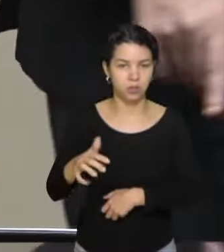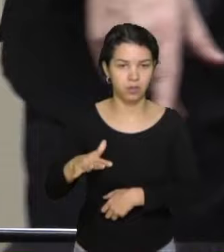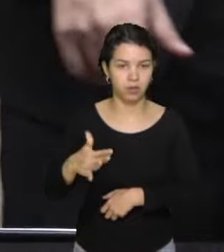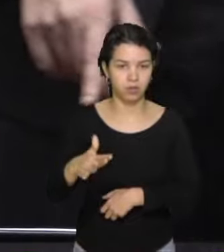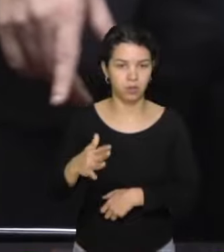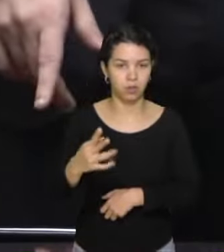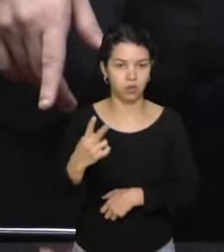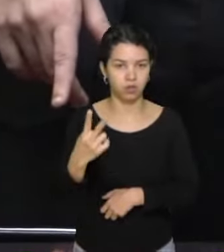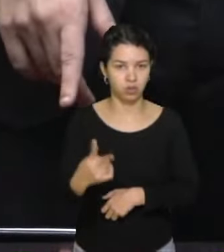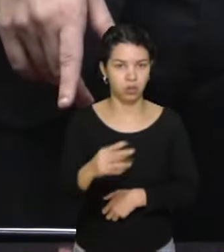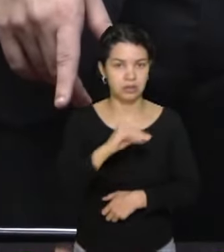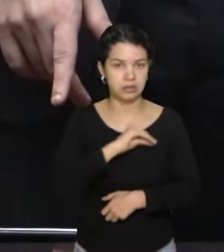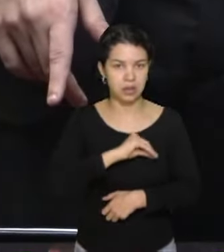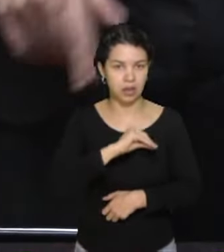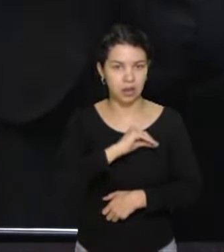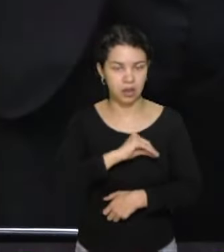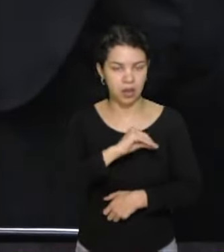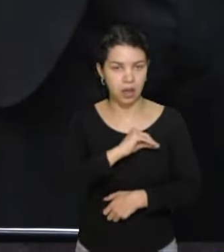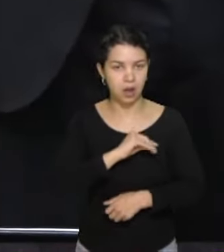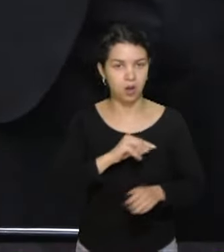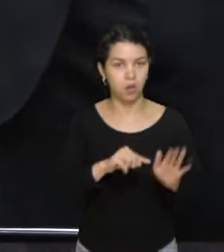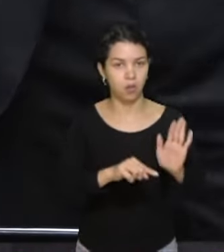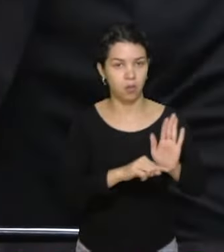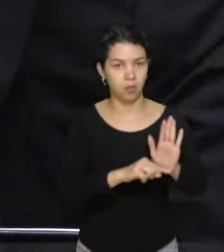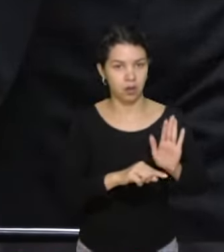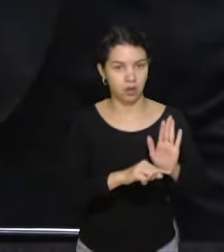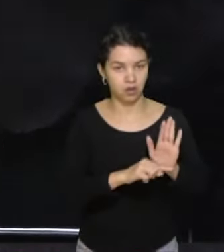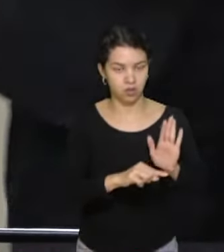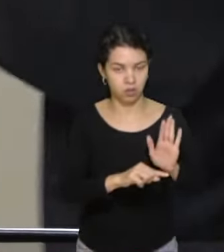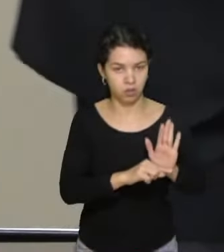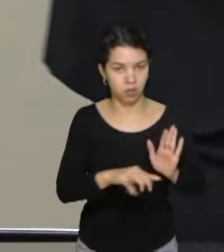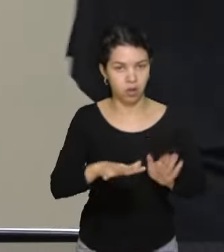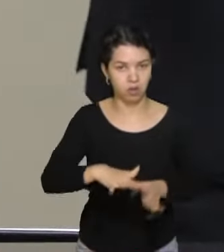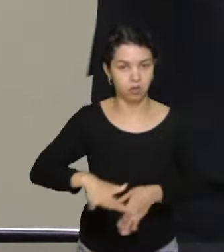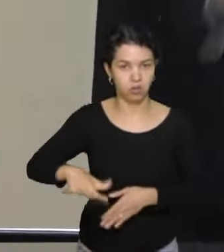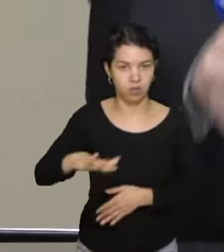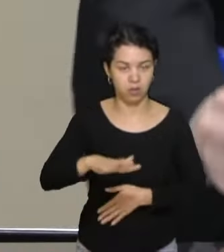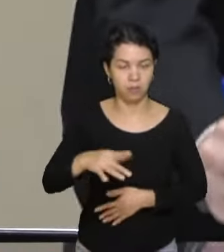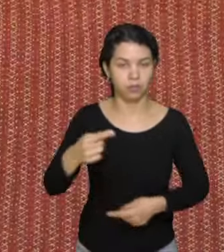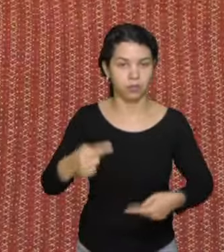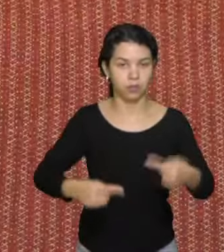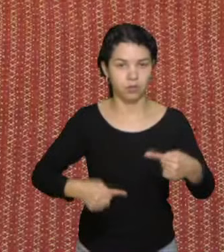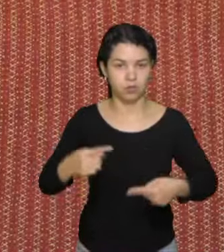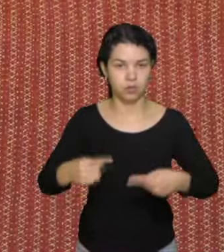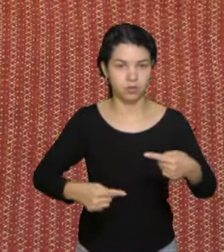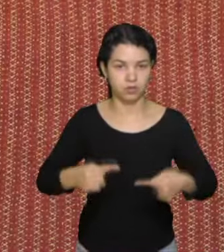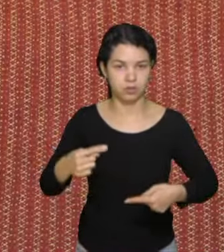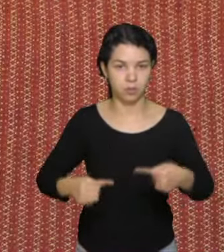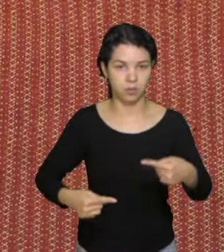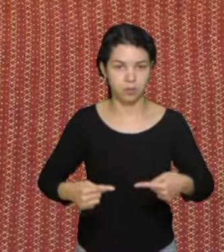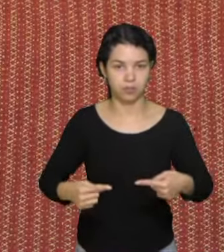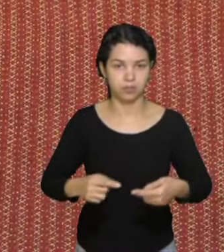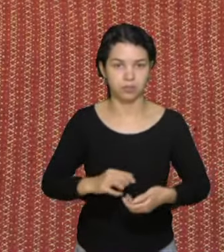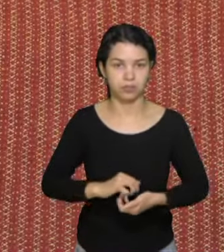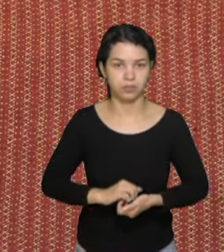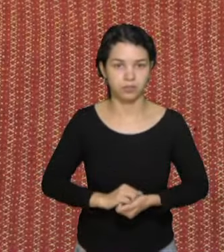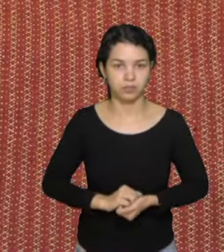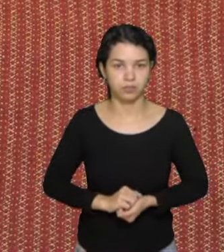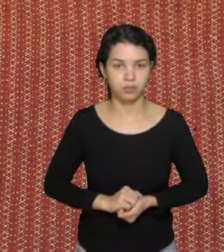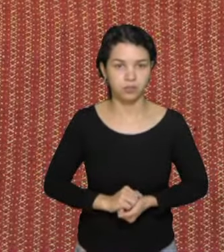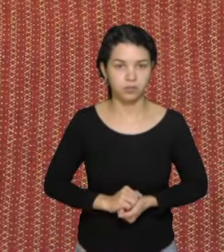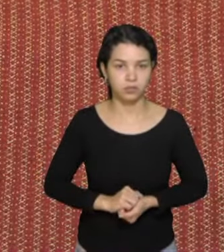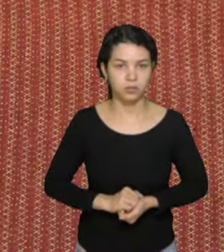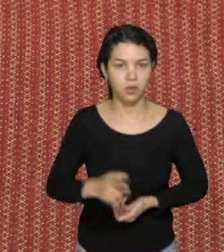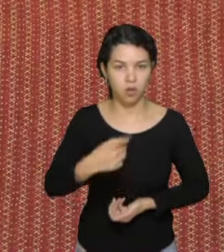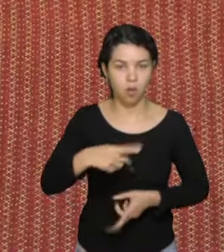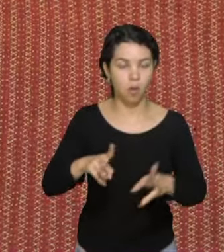salários mínimos regionais. Nacionais. discussão. Senhor presidente, é notório